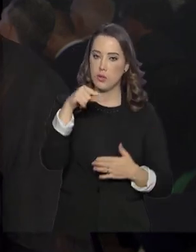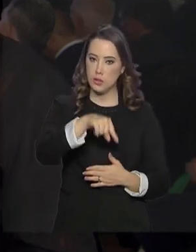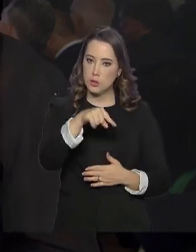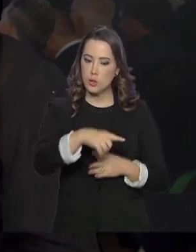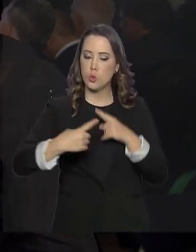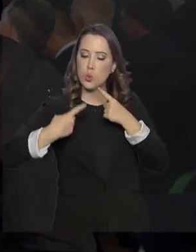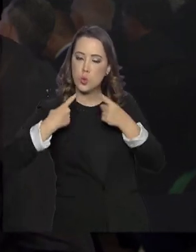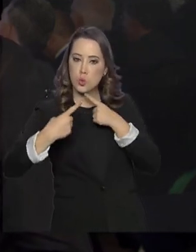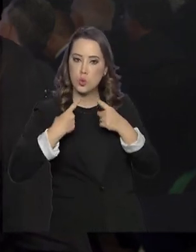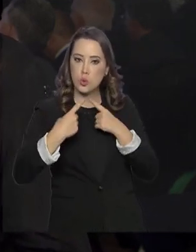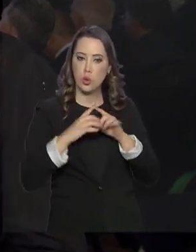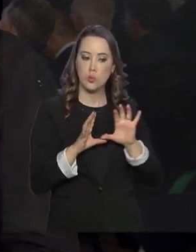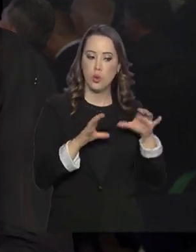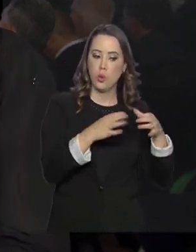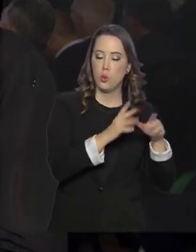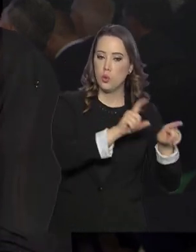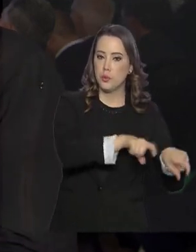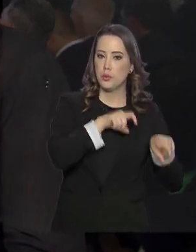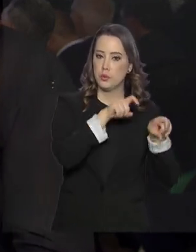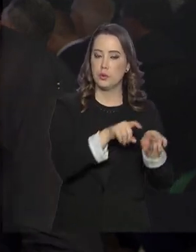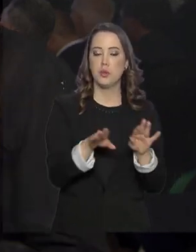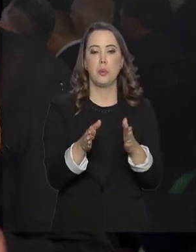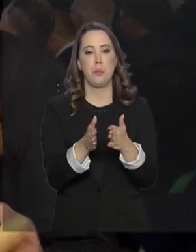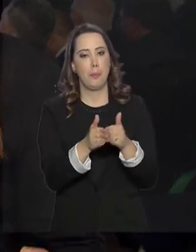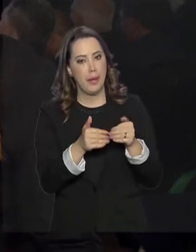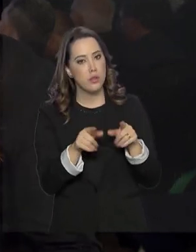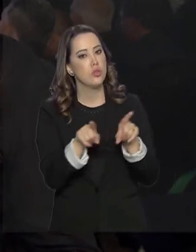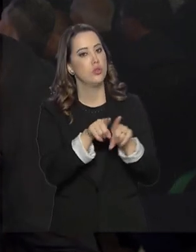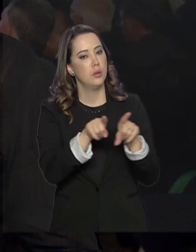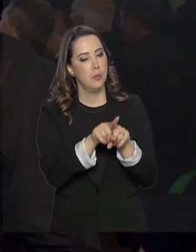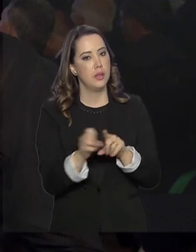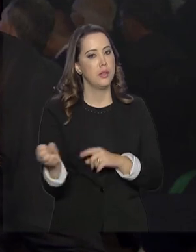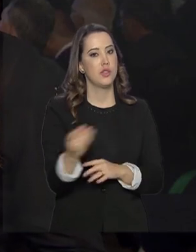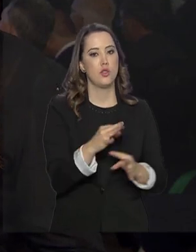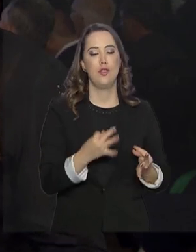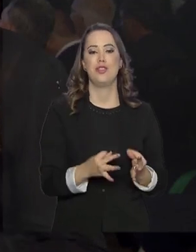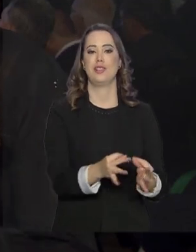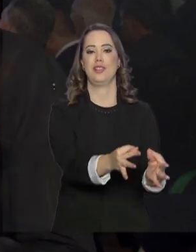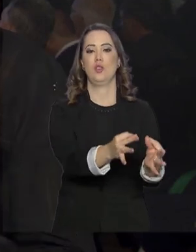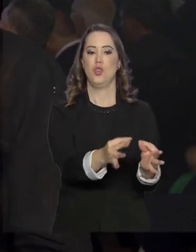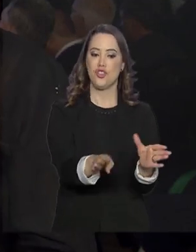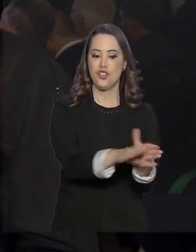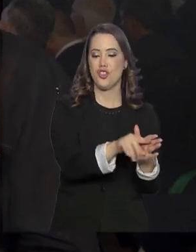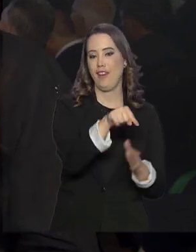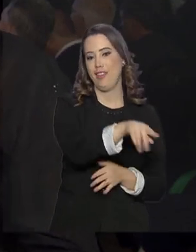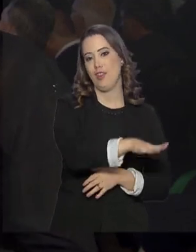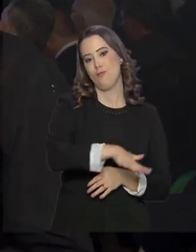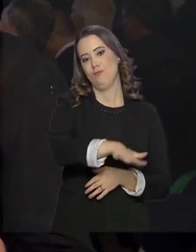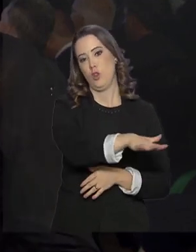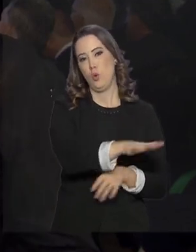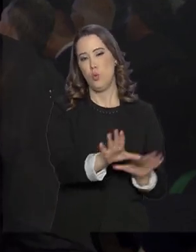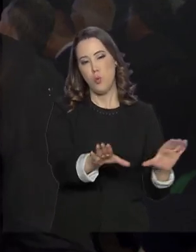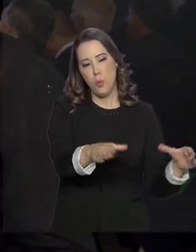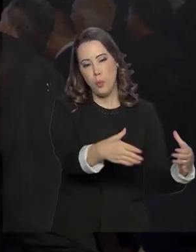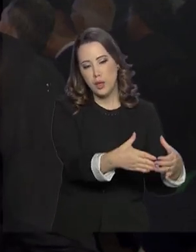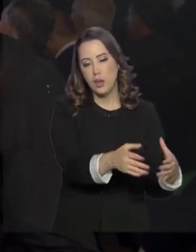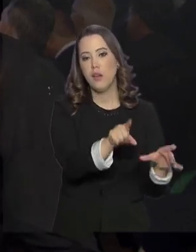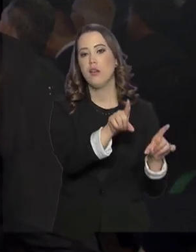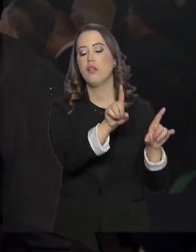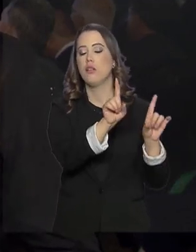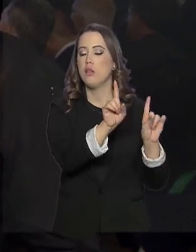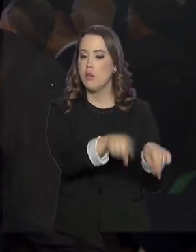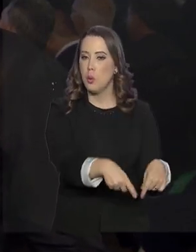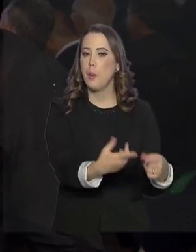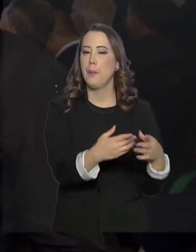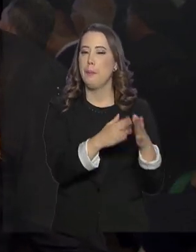pequenos agropecuaristas também pedem que as novas tecnologias de campo cheguem até eles. Pedidos que já estão sendo